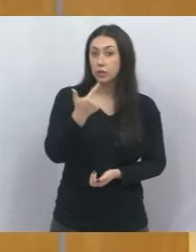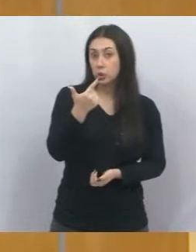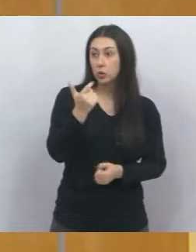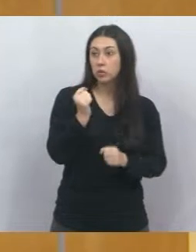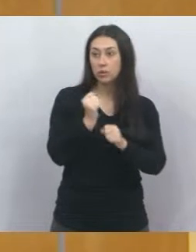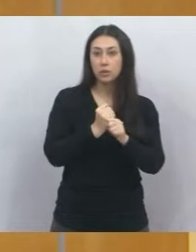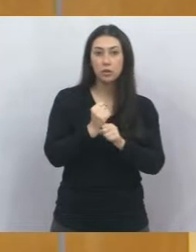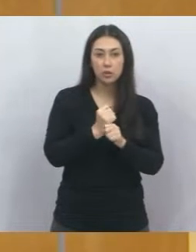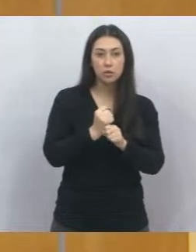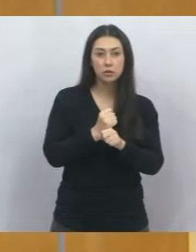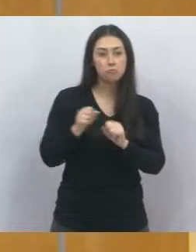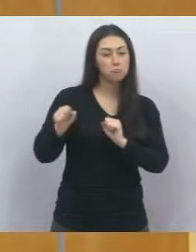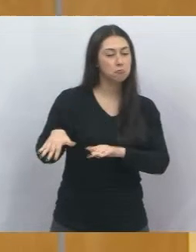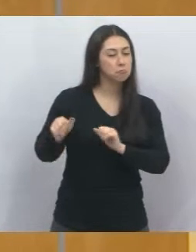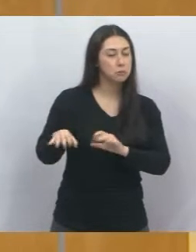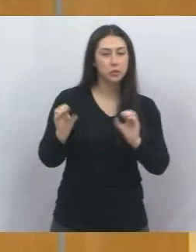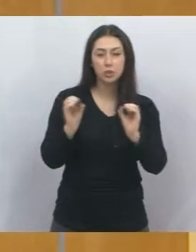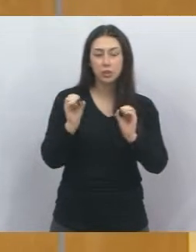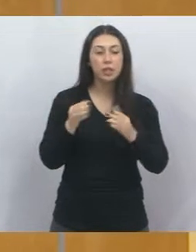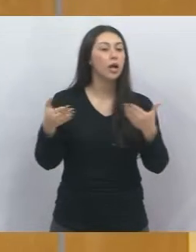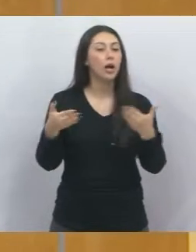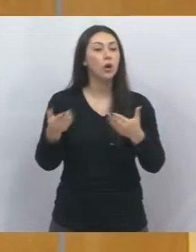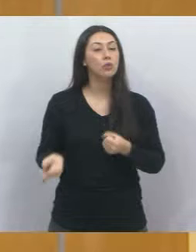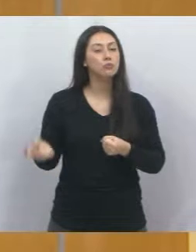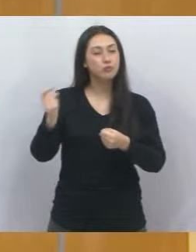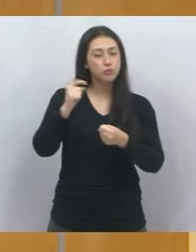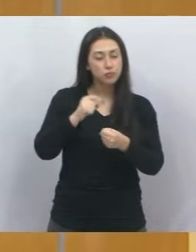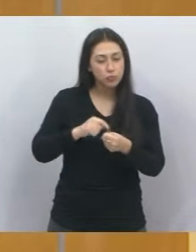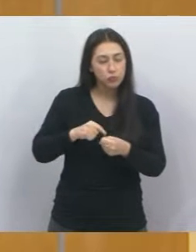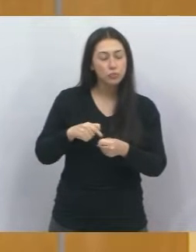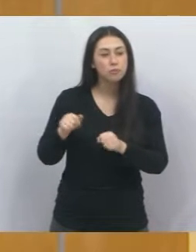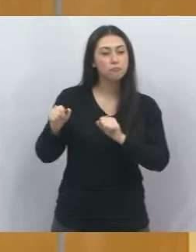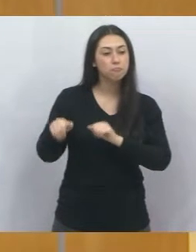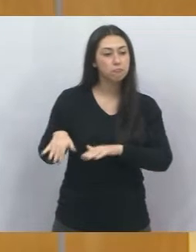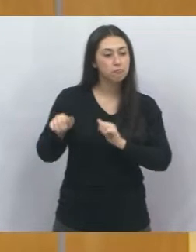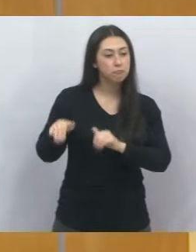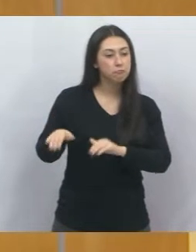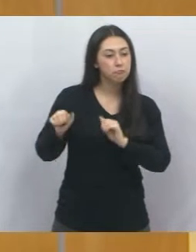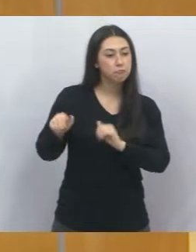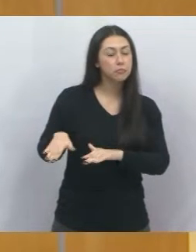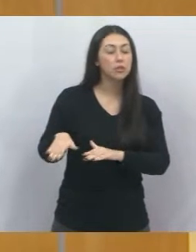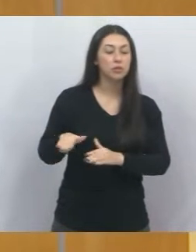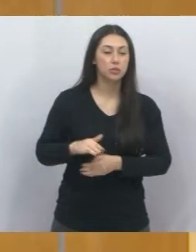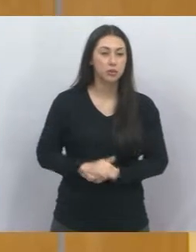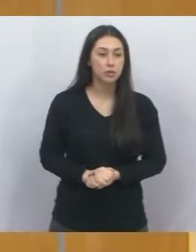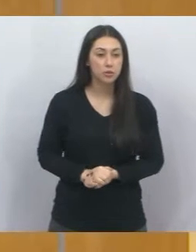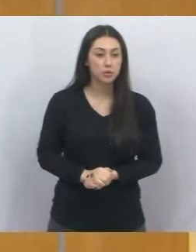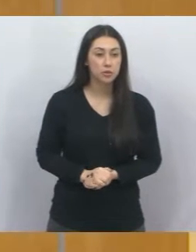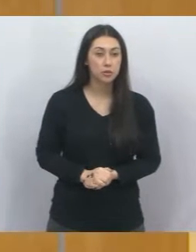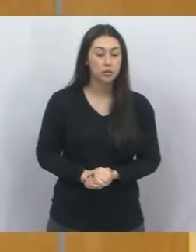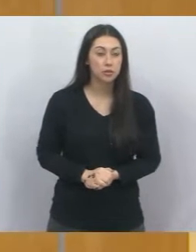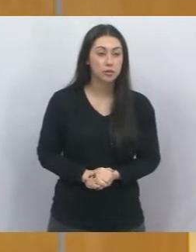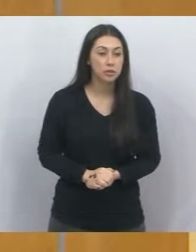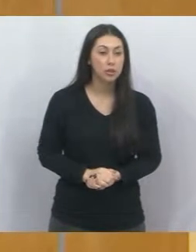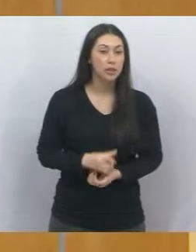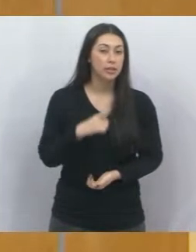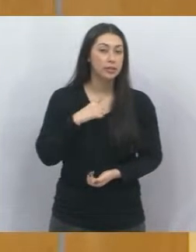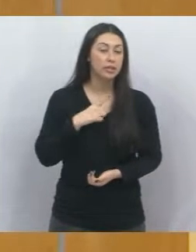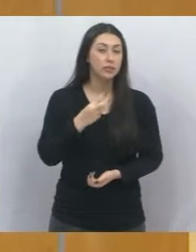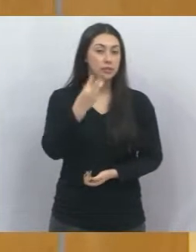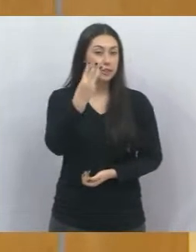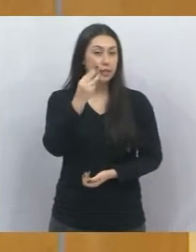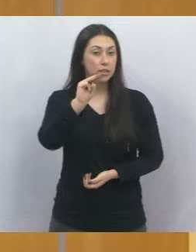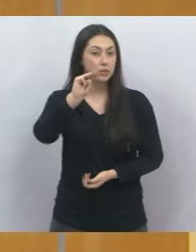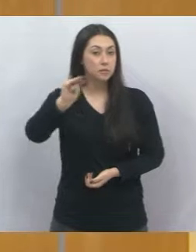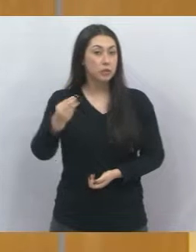marcha e essa marcha voltou de novo presencial e teve 3 milhões